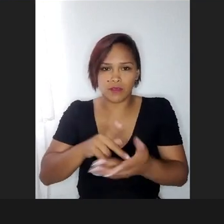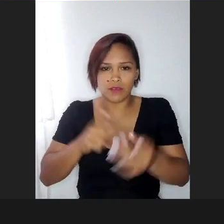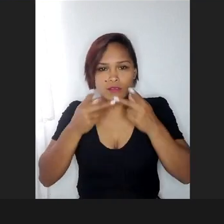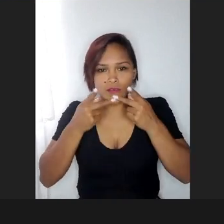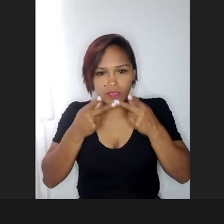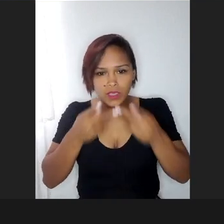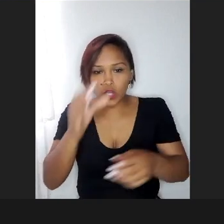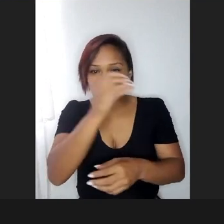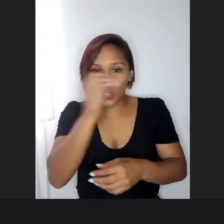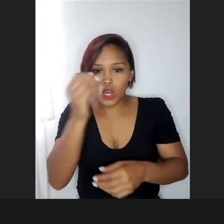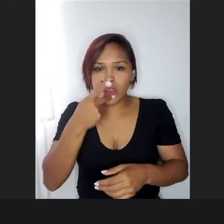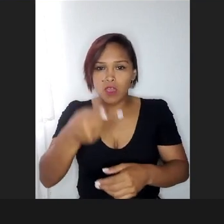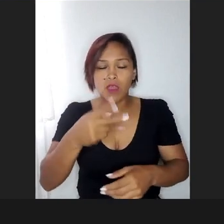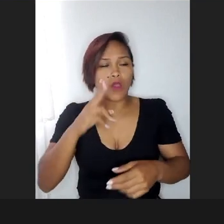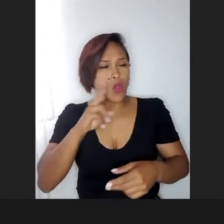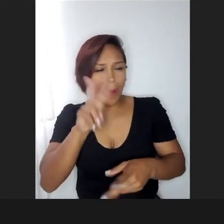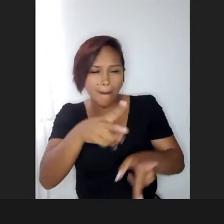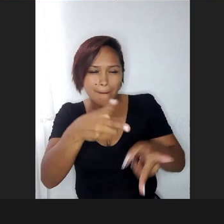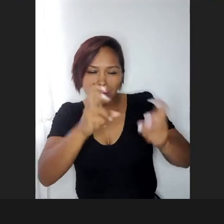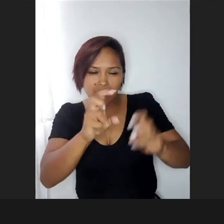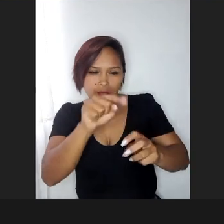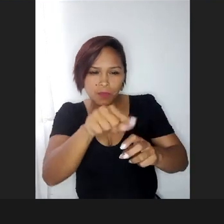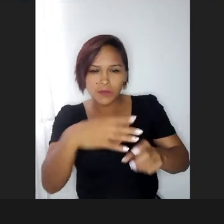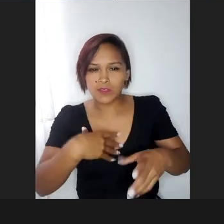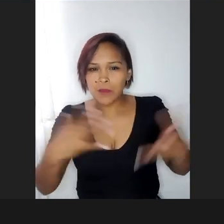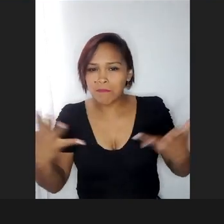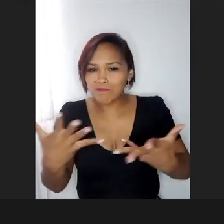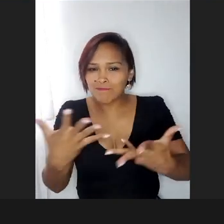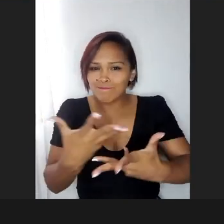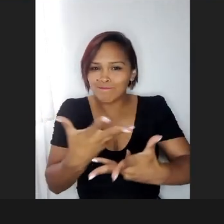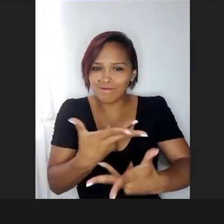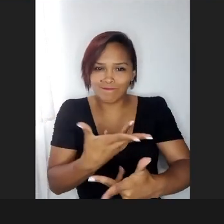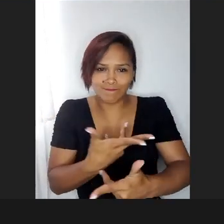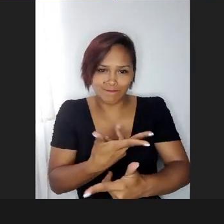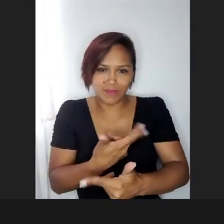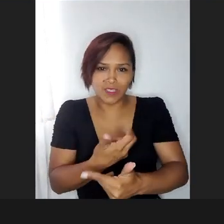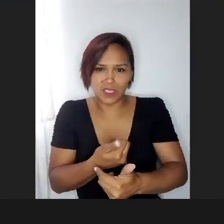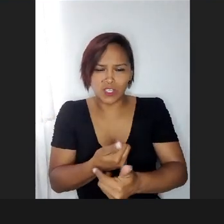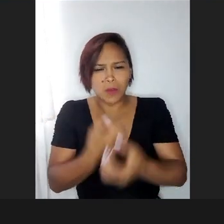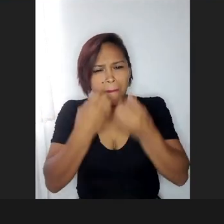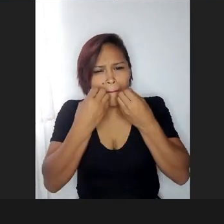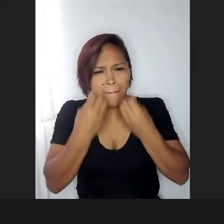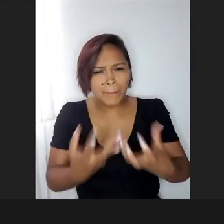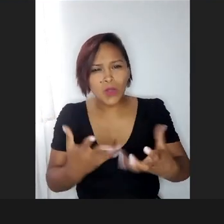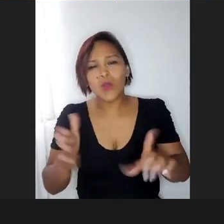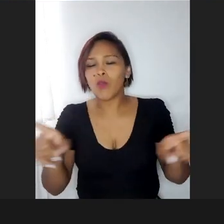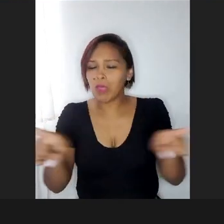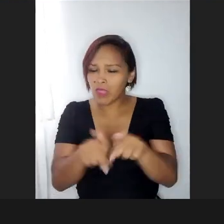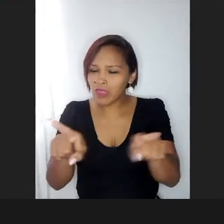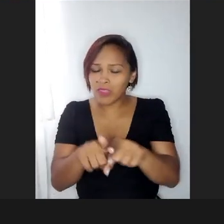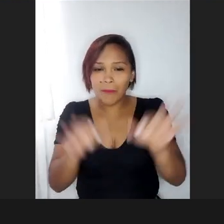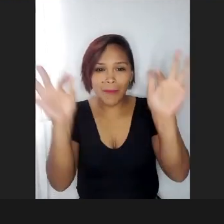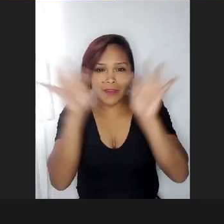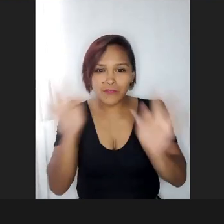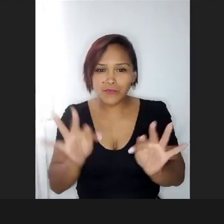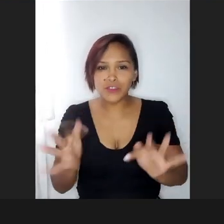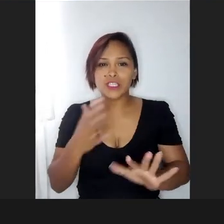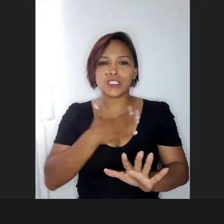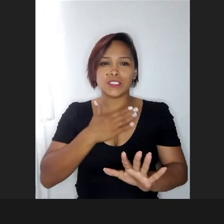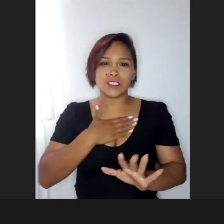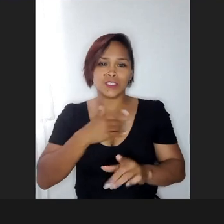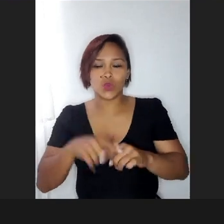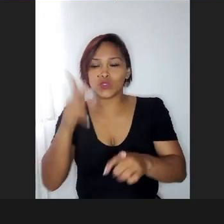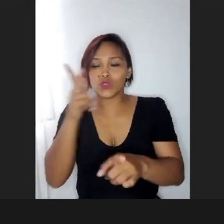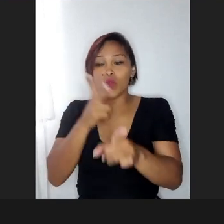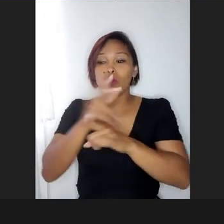eu estou vendo que para você isso foi maravilhoso, que bom, a mãe também fica feliz com a tua conquista, é nesse